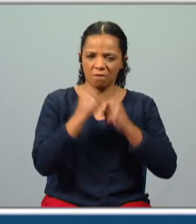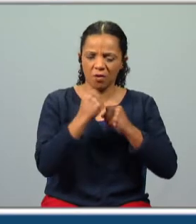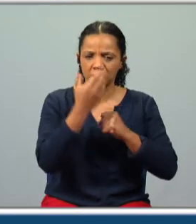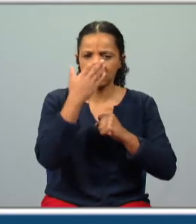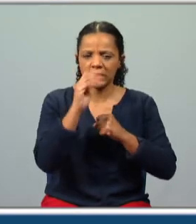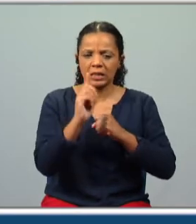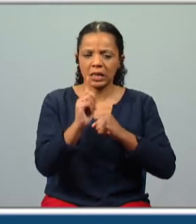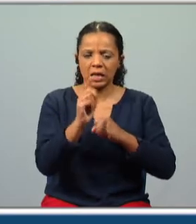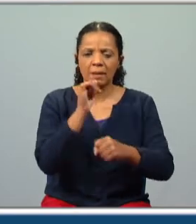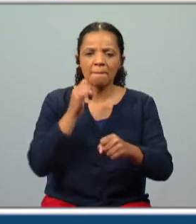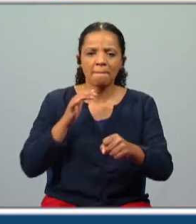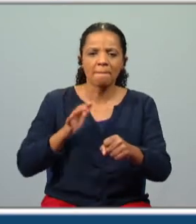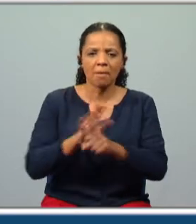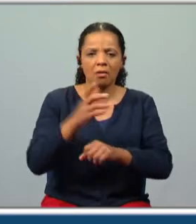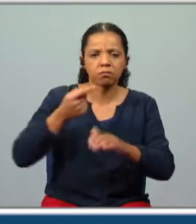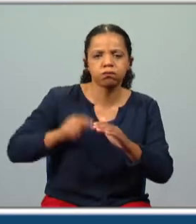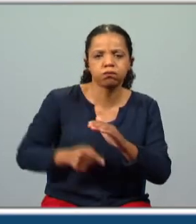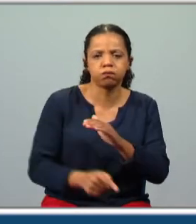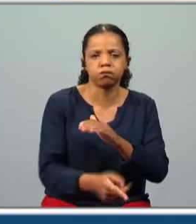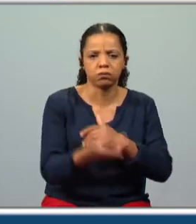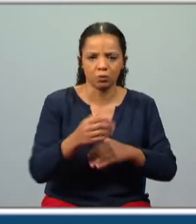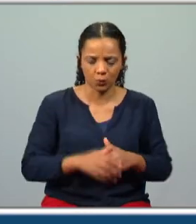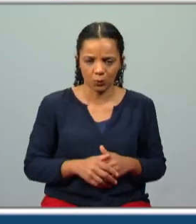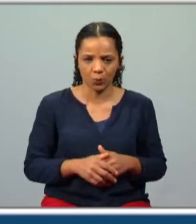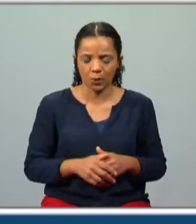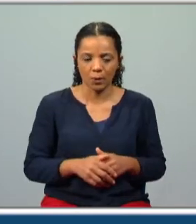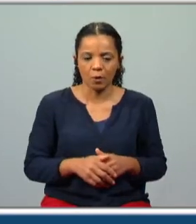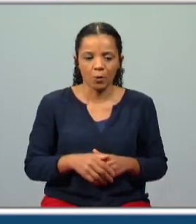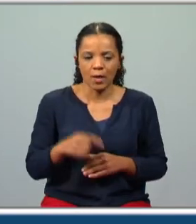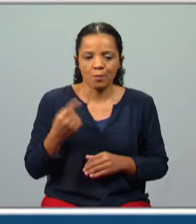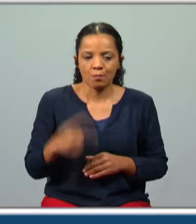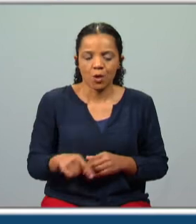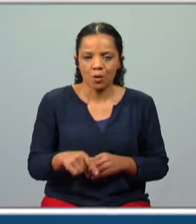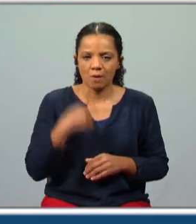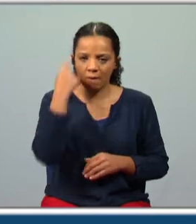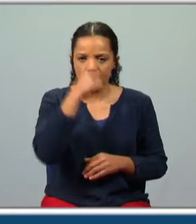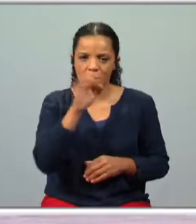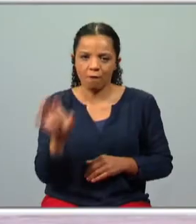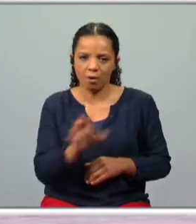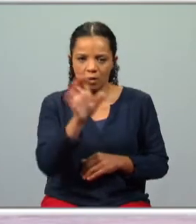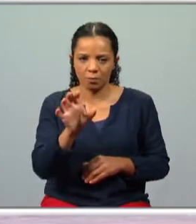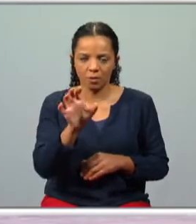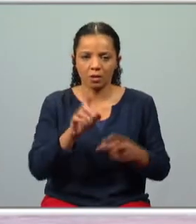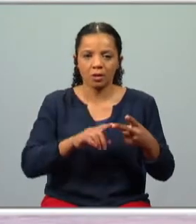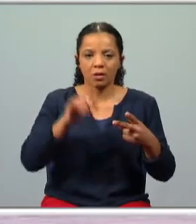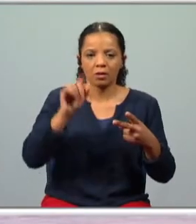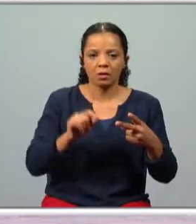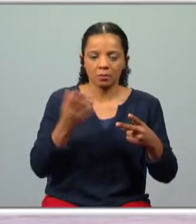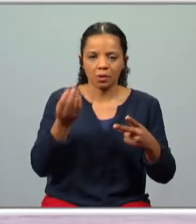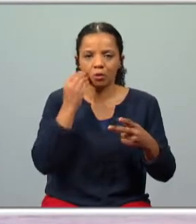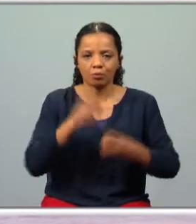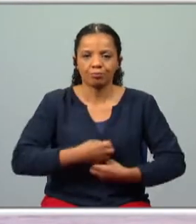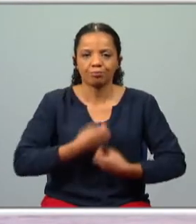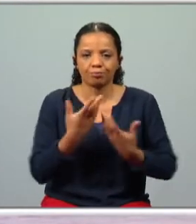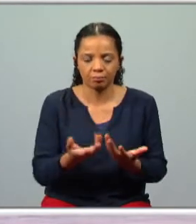pareceu sair do mar profundo. Portanto, não era só a sua aparência física, era também a forma como se